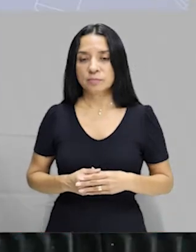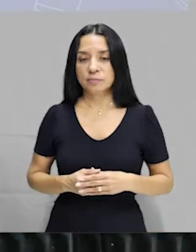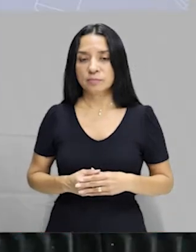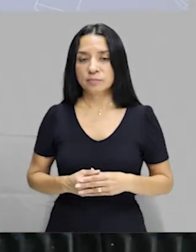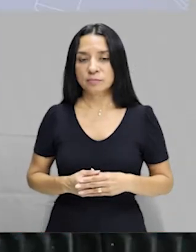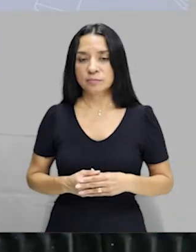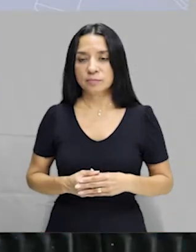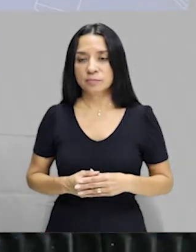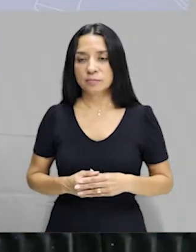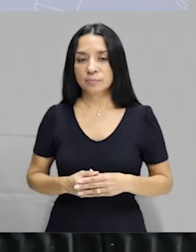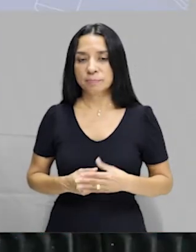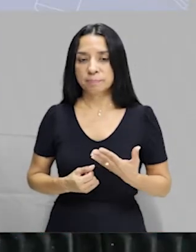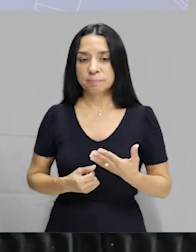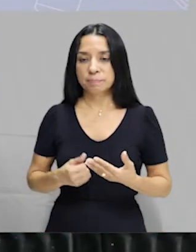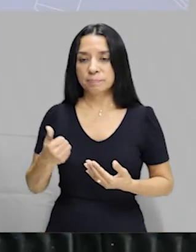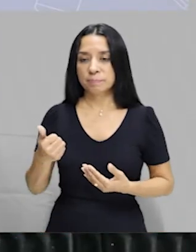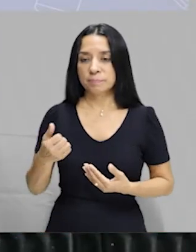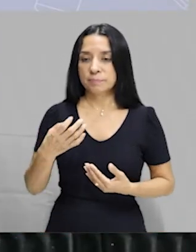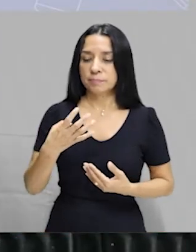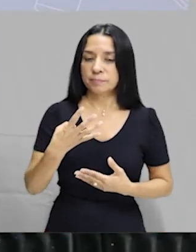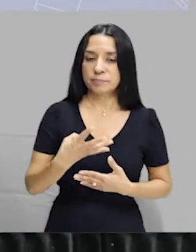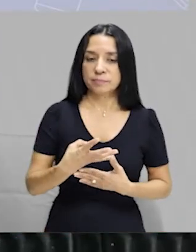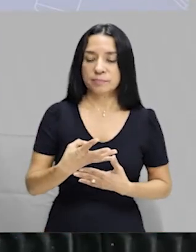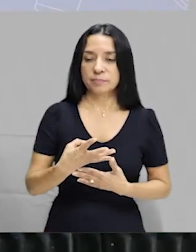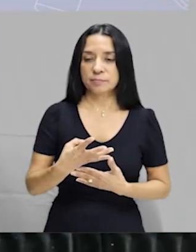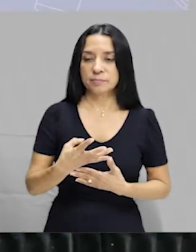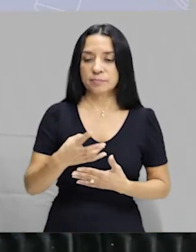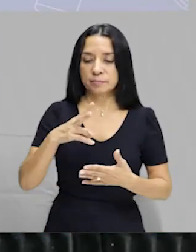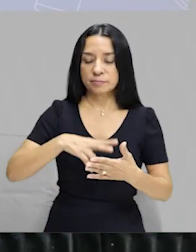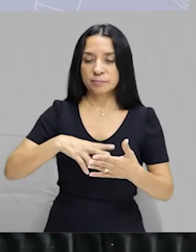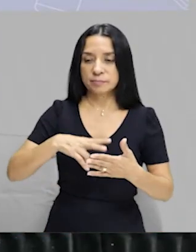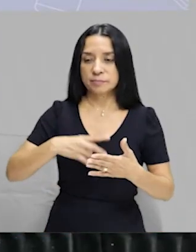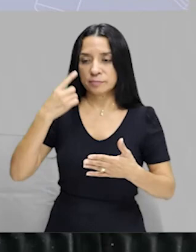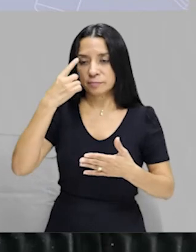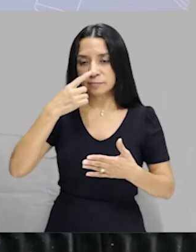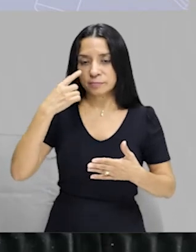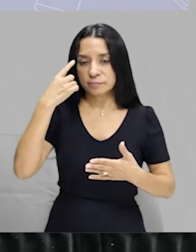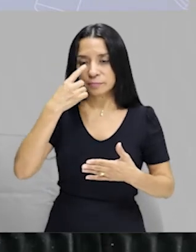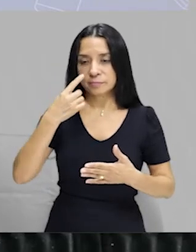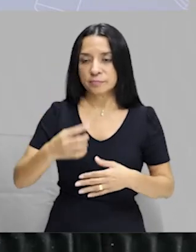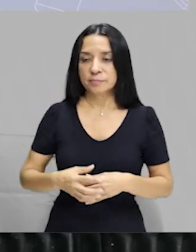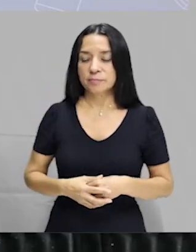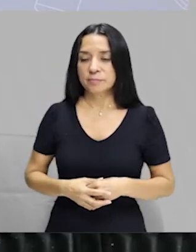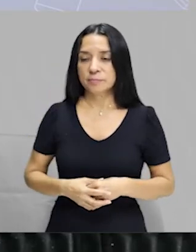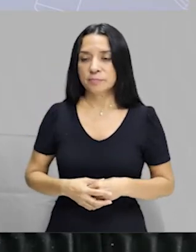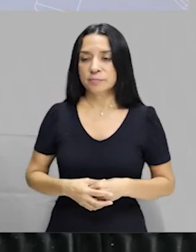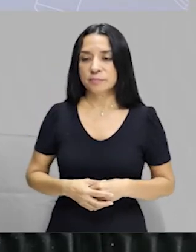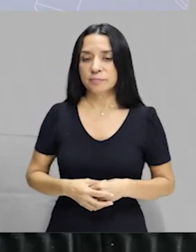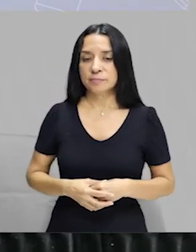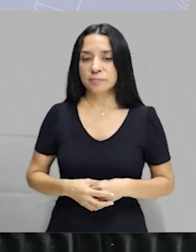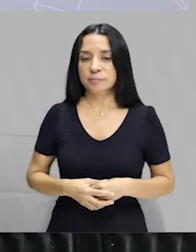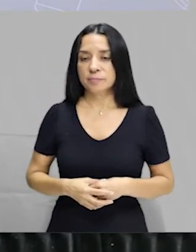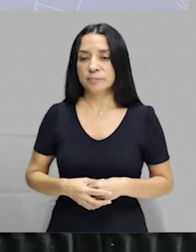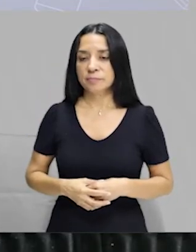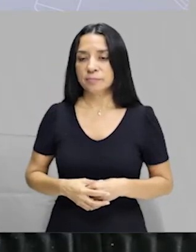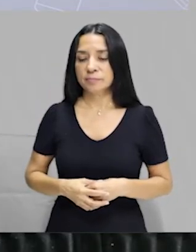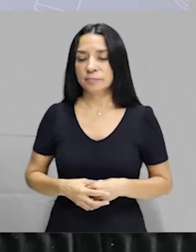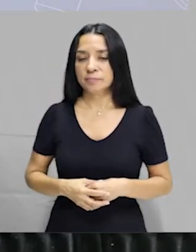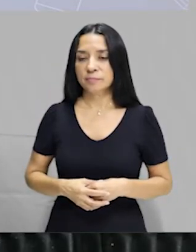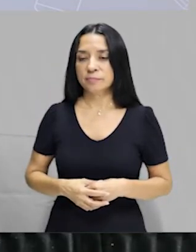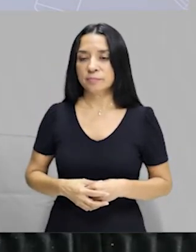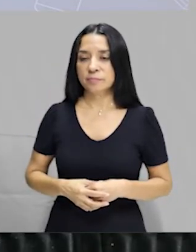Nós outras, beber mucho zumo de frutas e agua mineral.